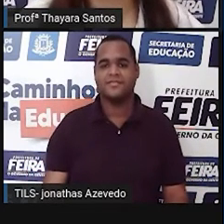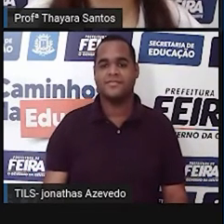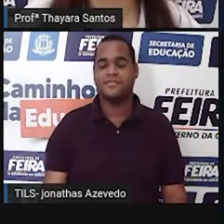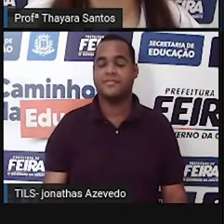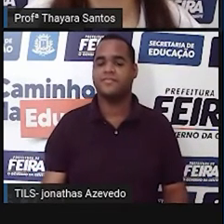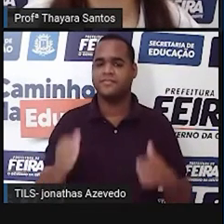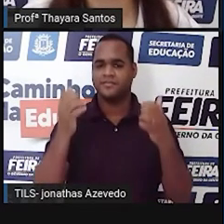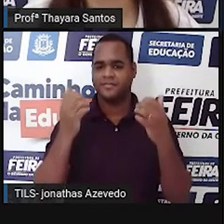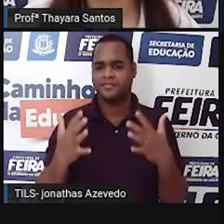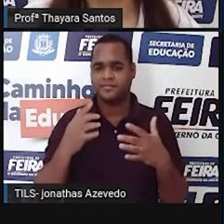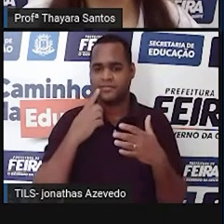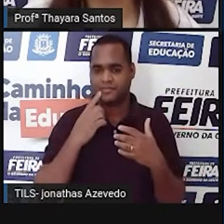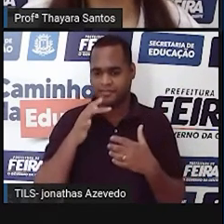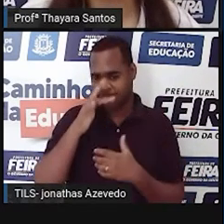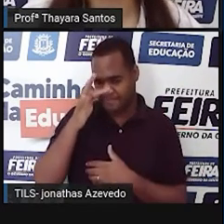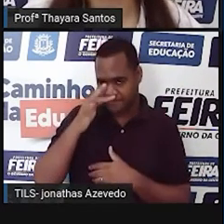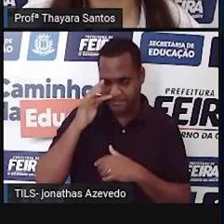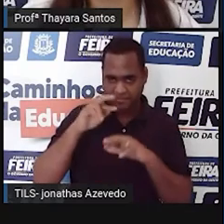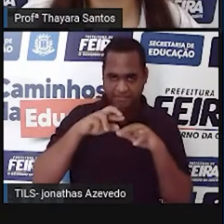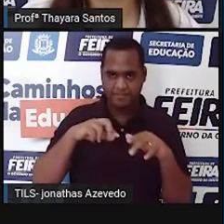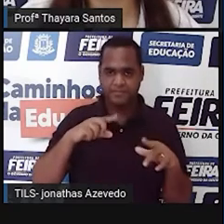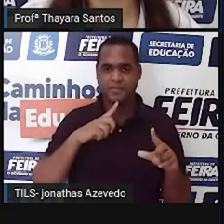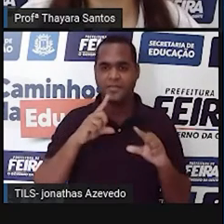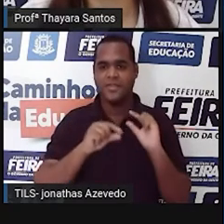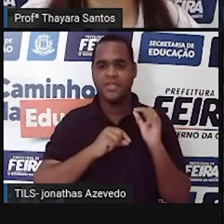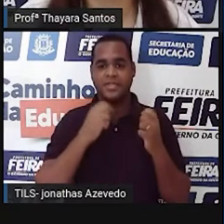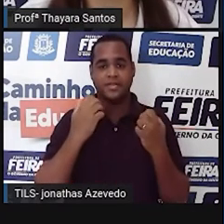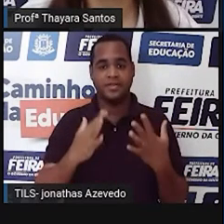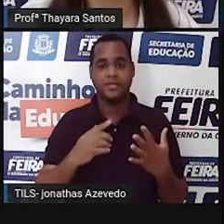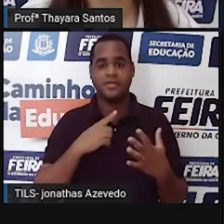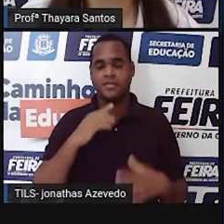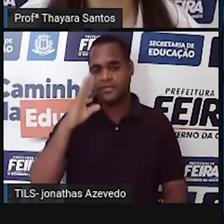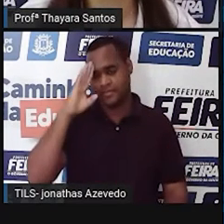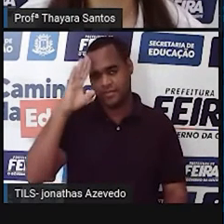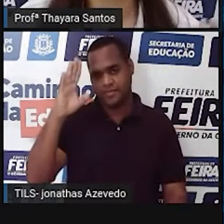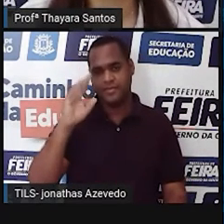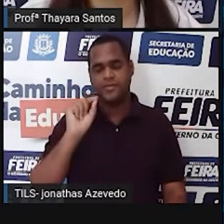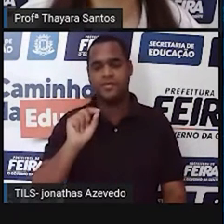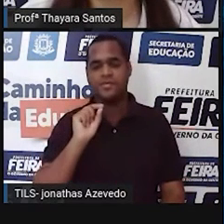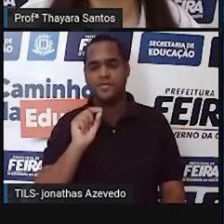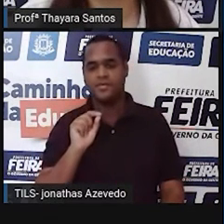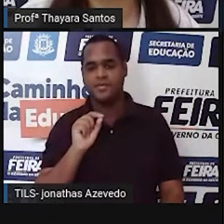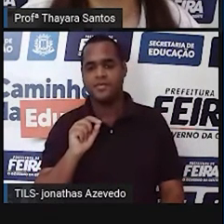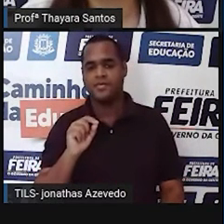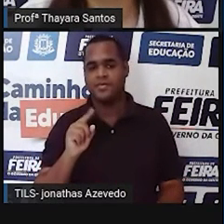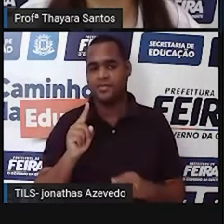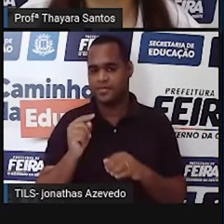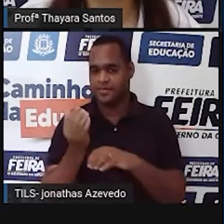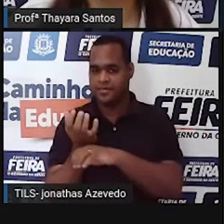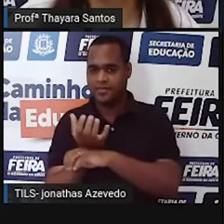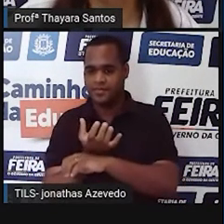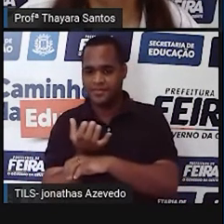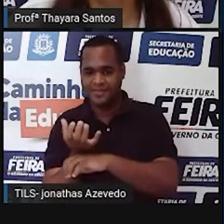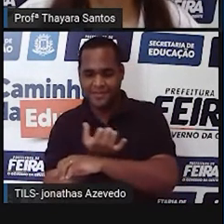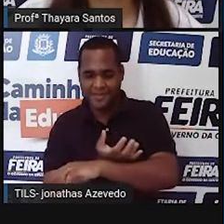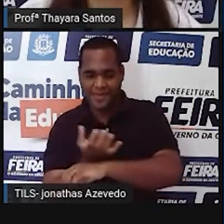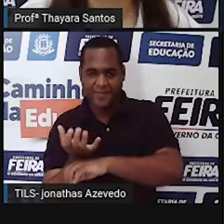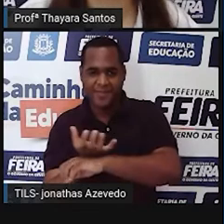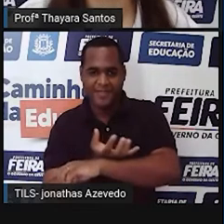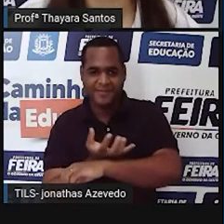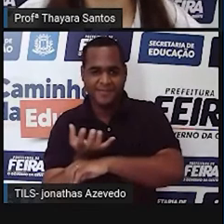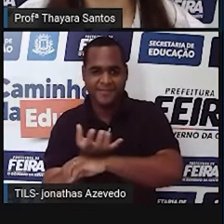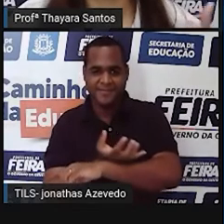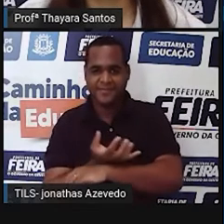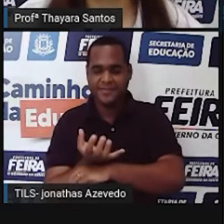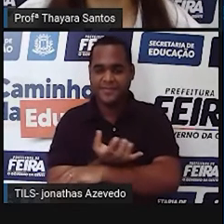Como é a flora do Pampa? A flora do Pampa é constituída principalmente por um tipo de vegetação que a gente chama de campestre, que é